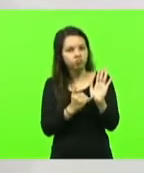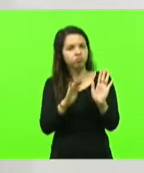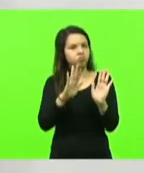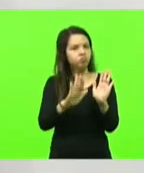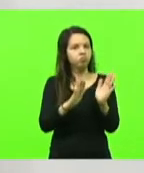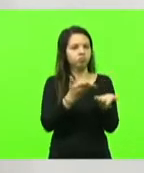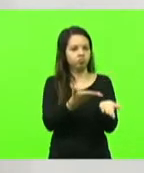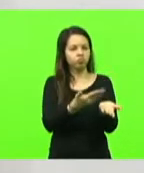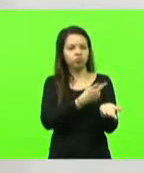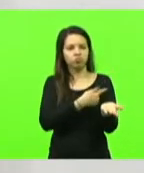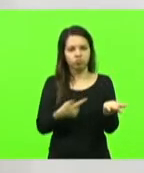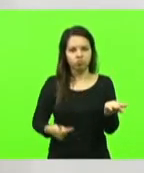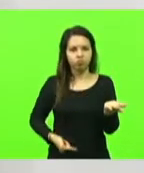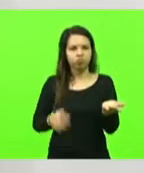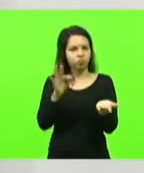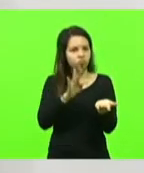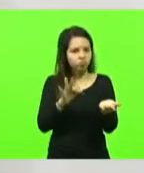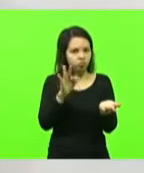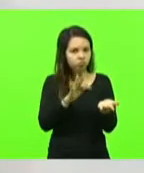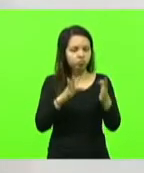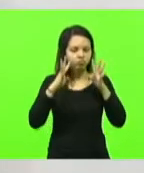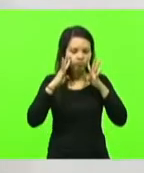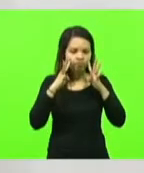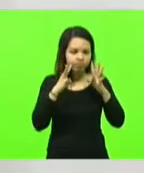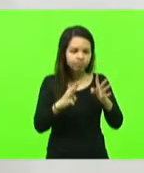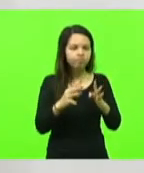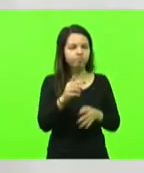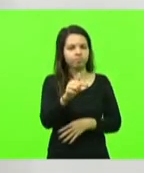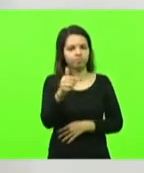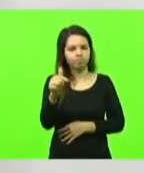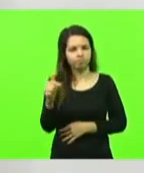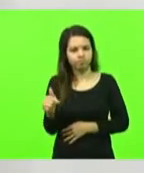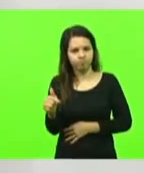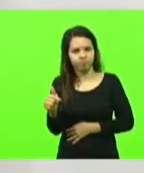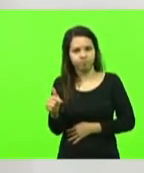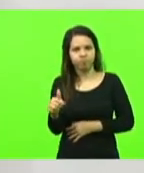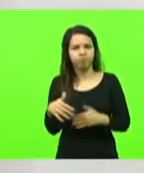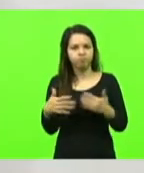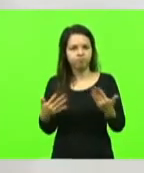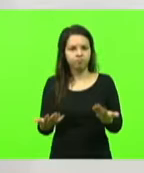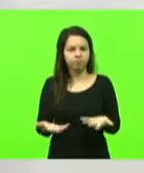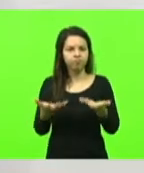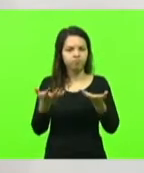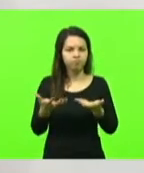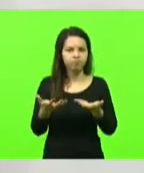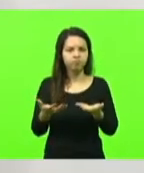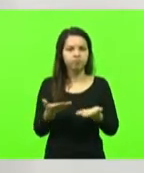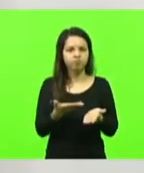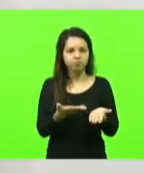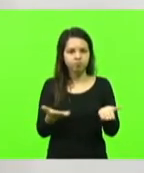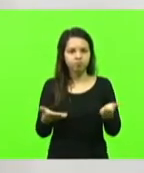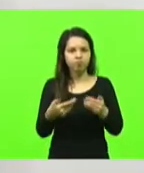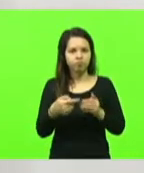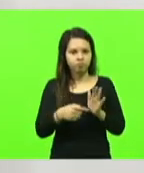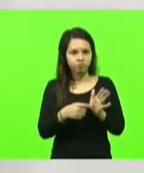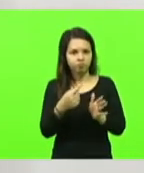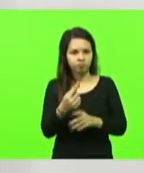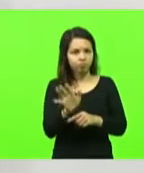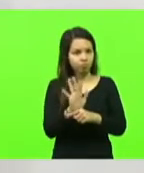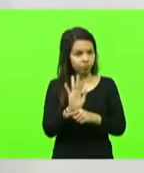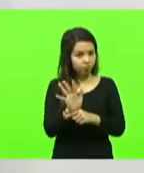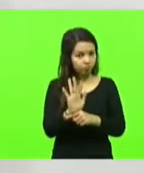esteja dando a atenção necessária. Então, eu gostaria que soltasse o primeiro vídeo.